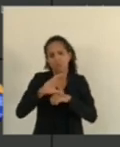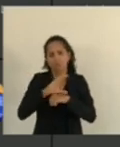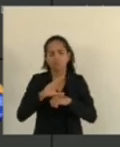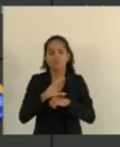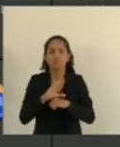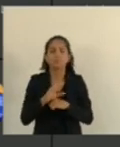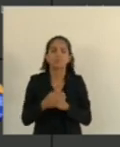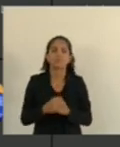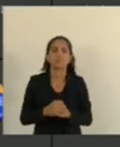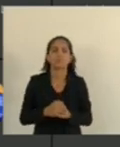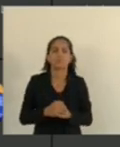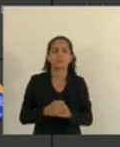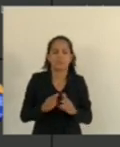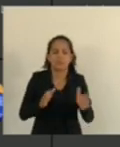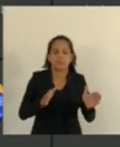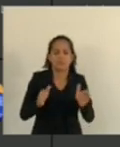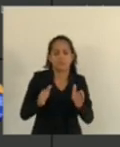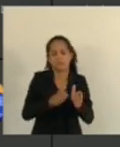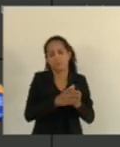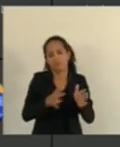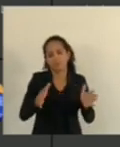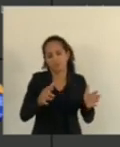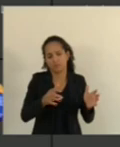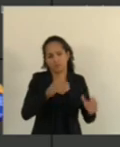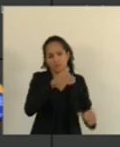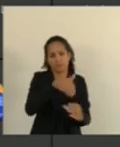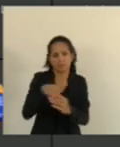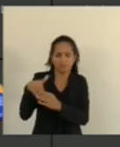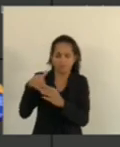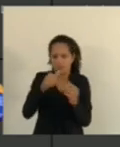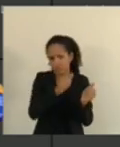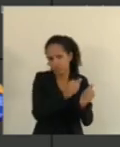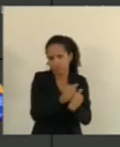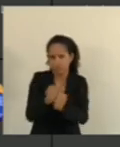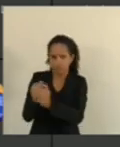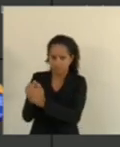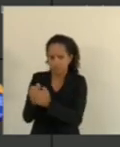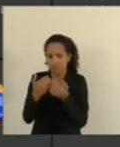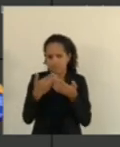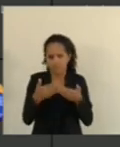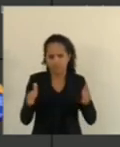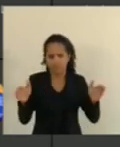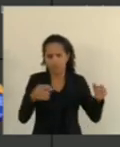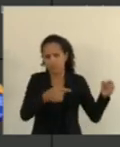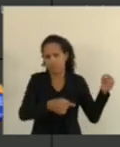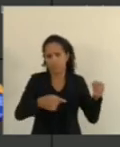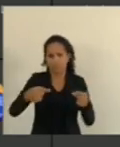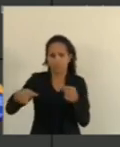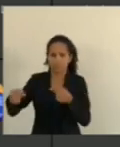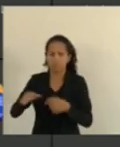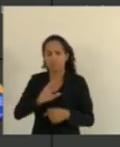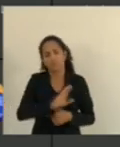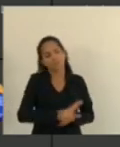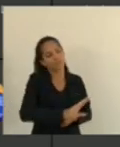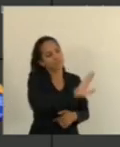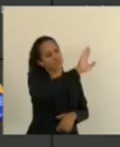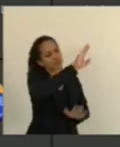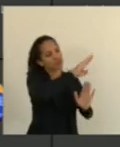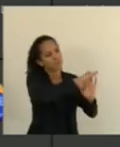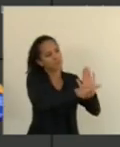Que eu estou Num prazo Em conjunto E colocar a matéria Em discussão Deputado Gandini Pela ordem